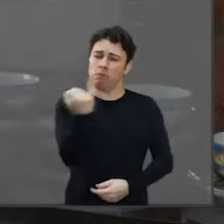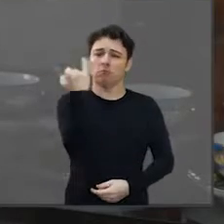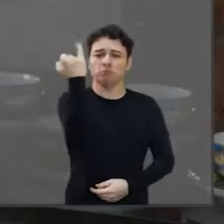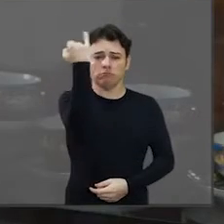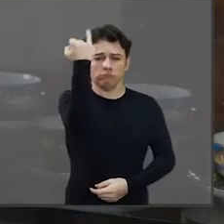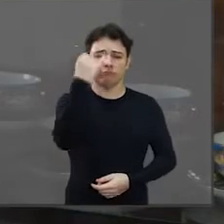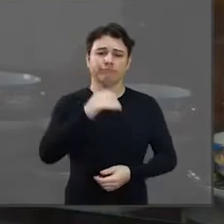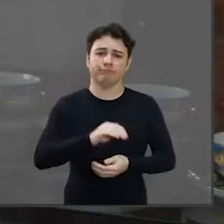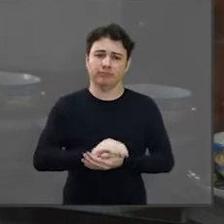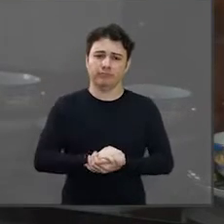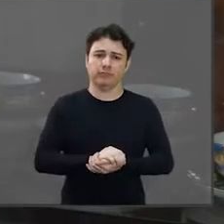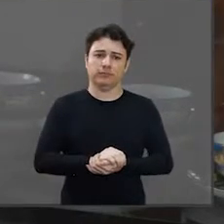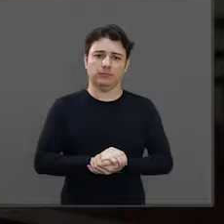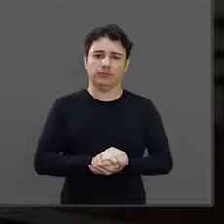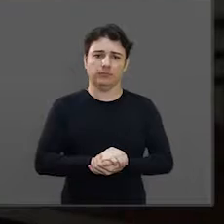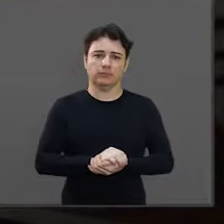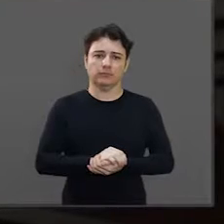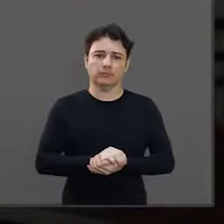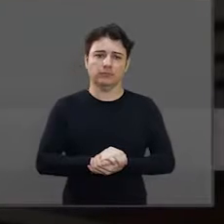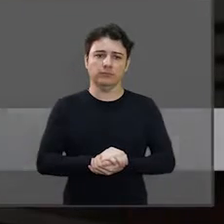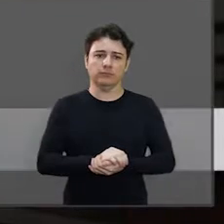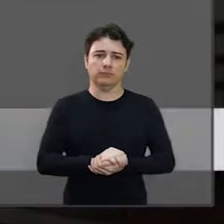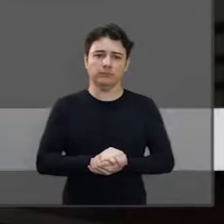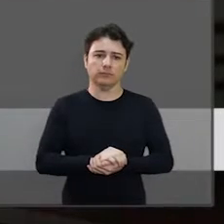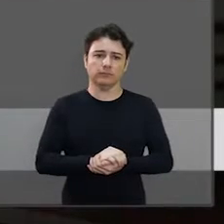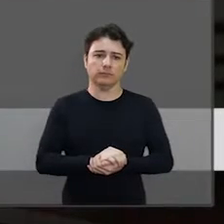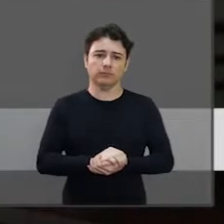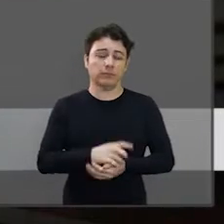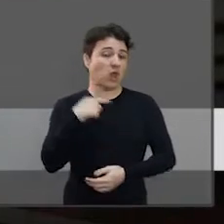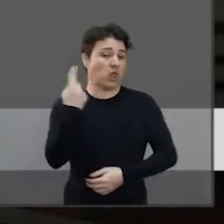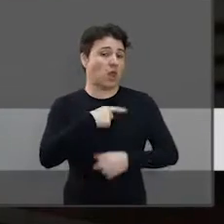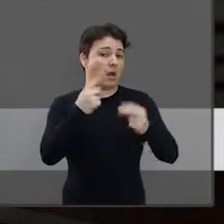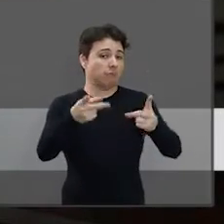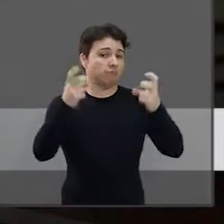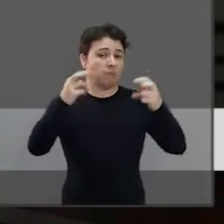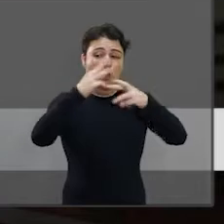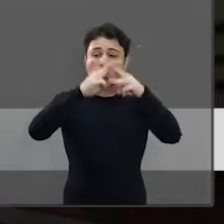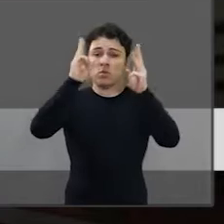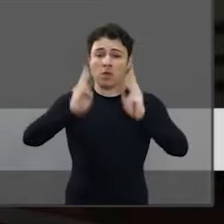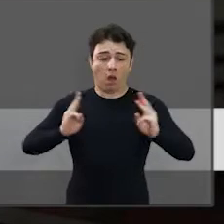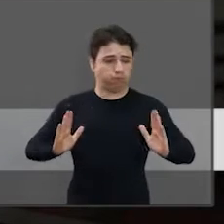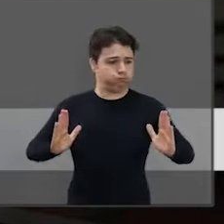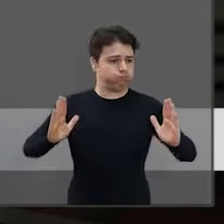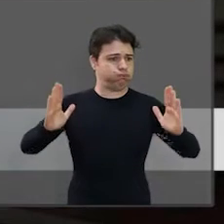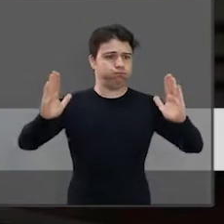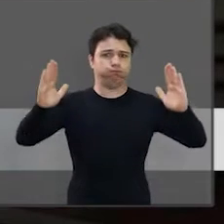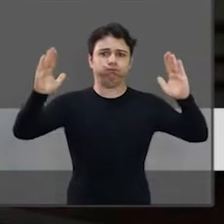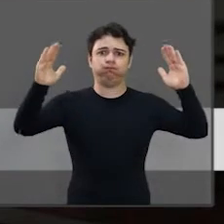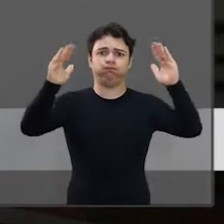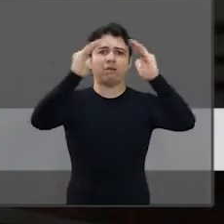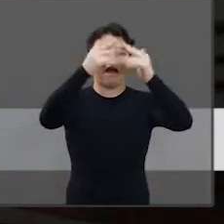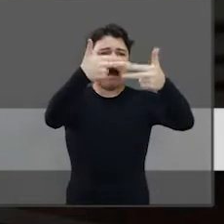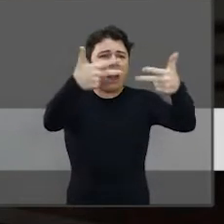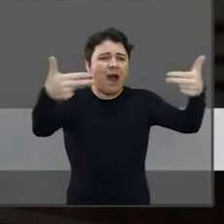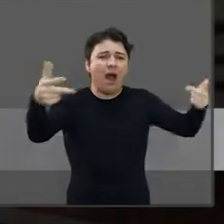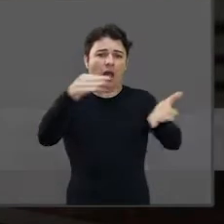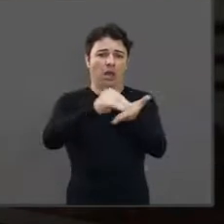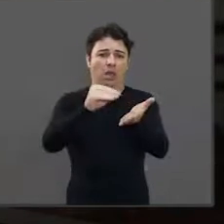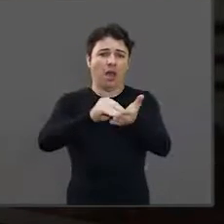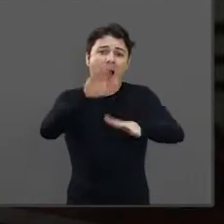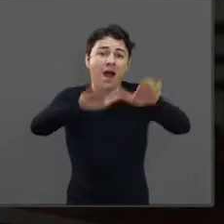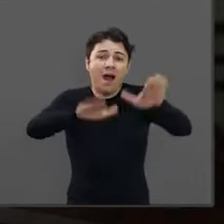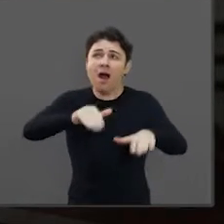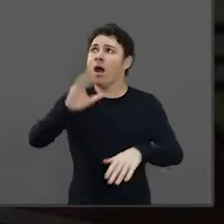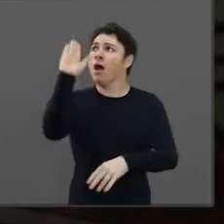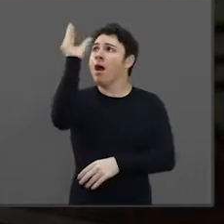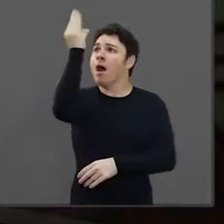manutenção desses espaços. A gente vê que falta muitas coisas ainda, manutenção do próprio prédio, até lâmpada, para